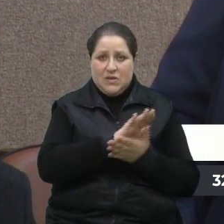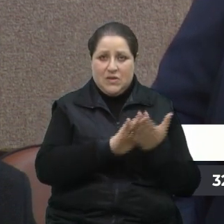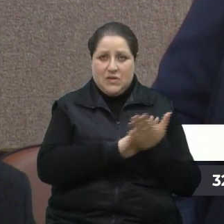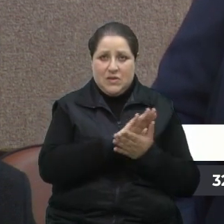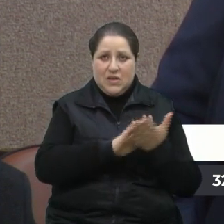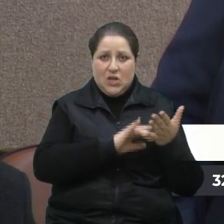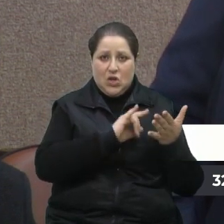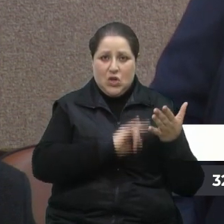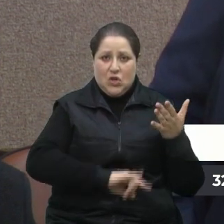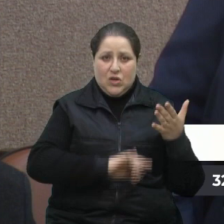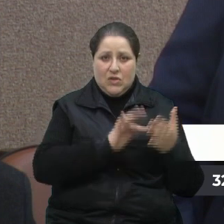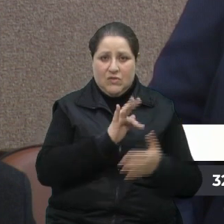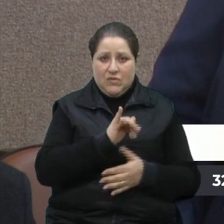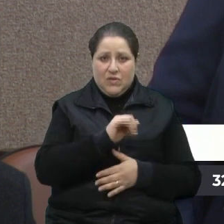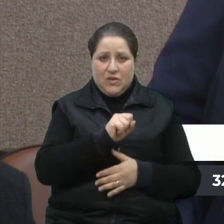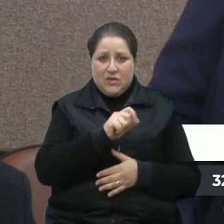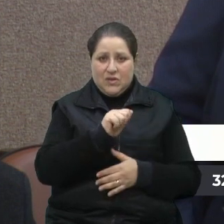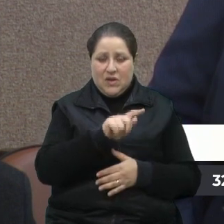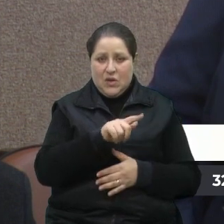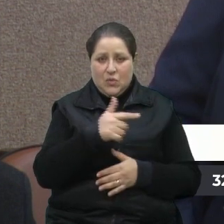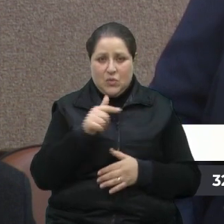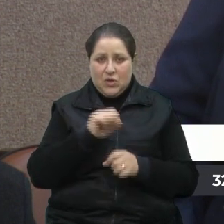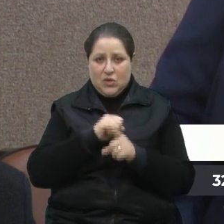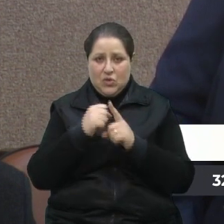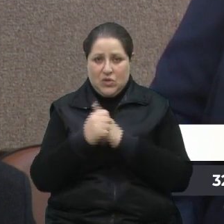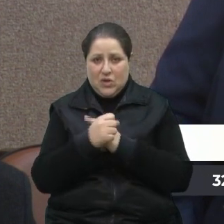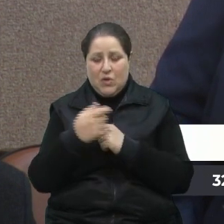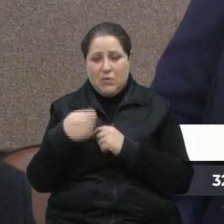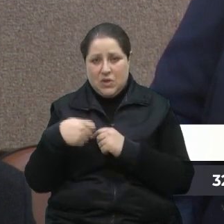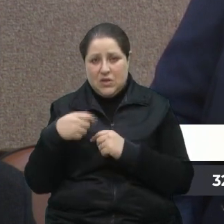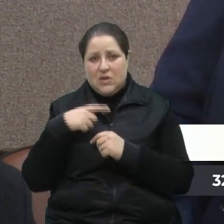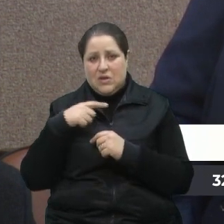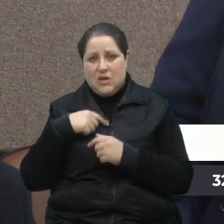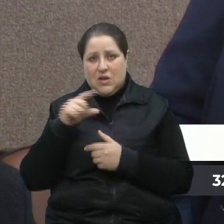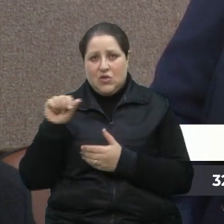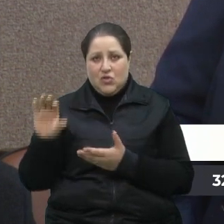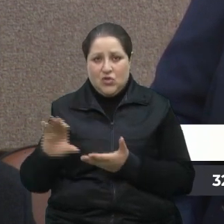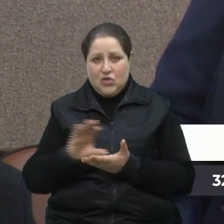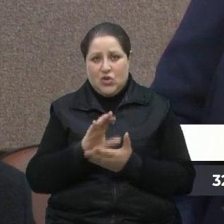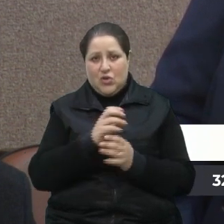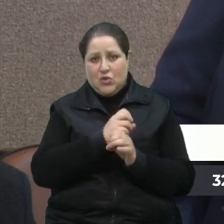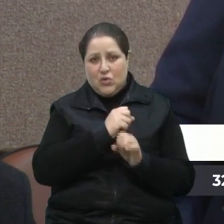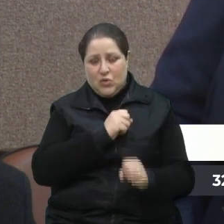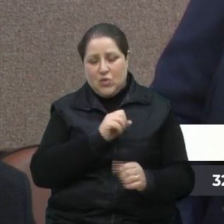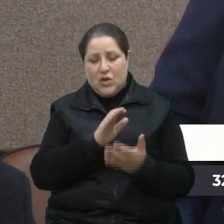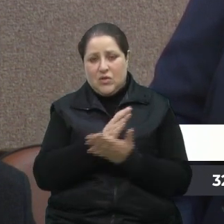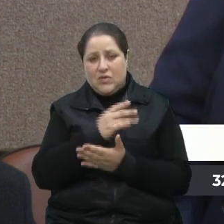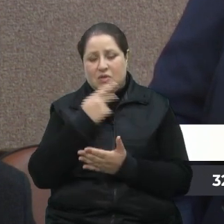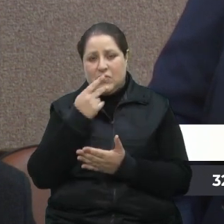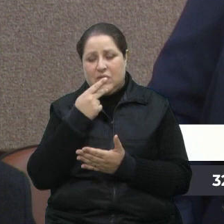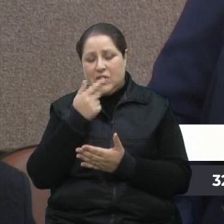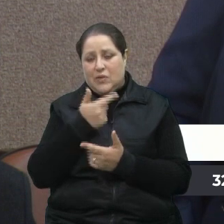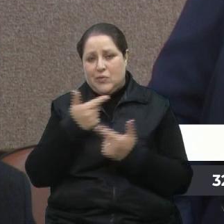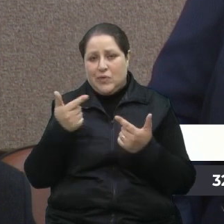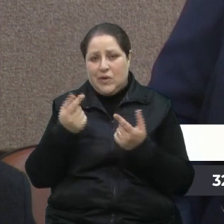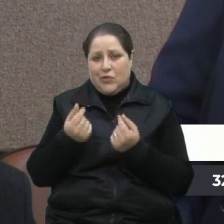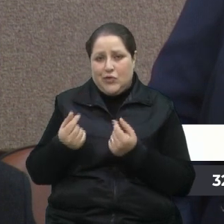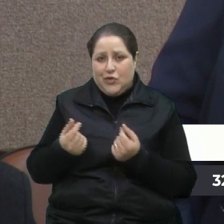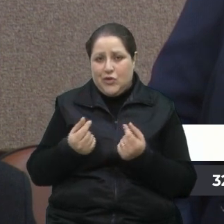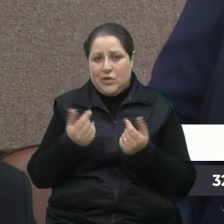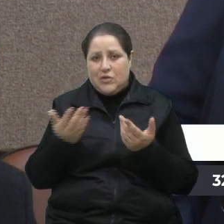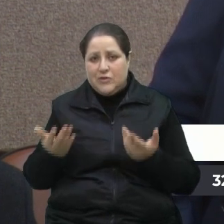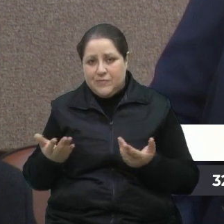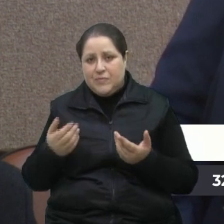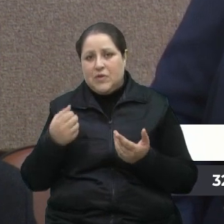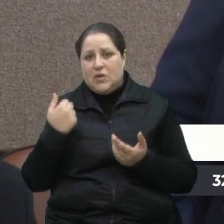necessário recursos para que as coisas andem. A gente fala muito de falta de recursos, falta de recursos, e assim que a gente